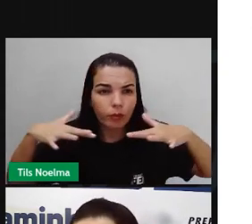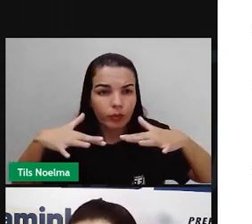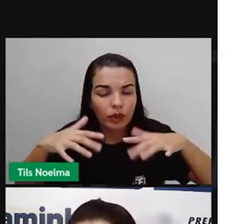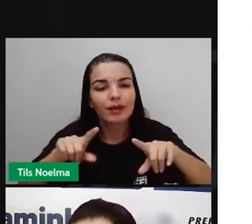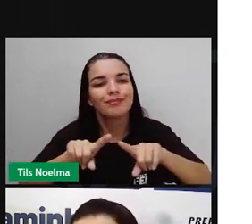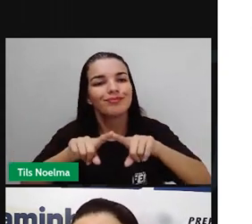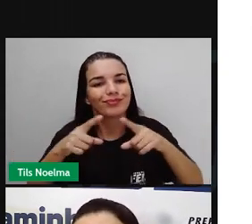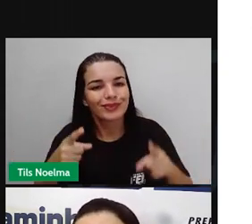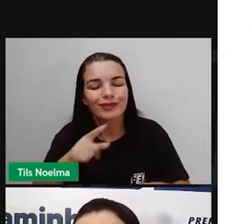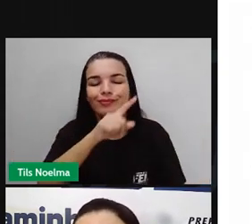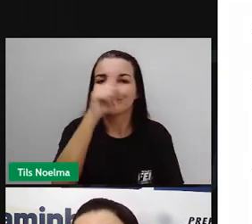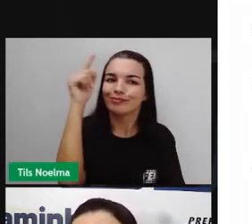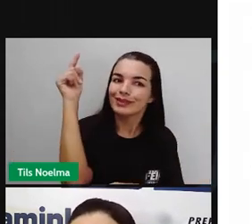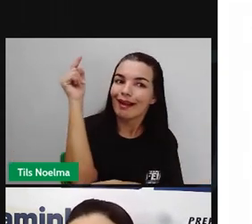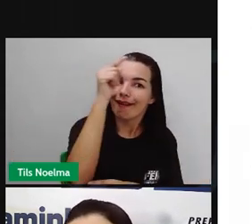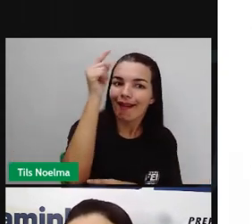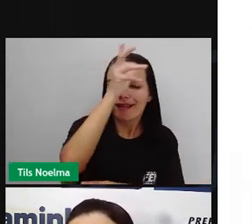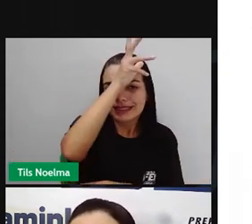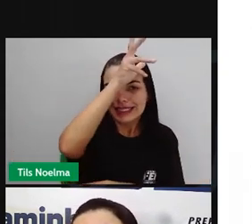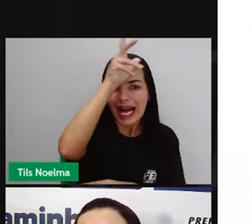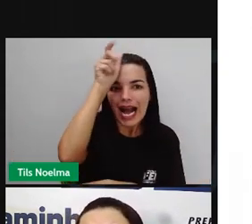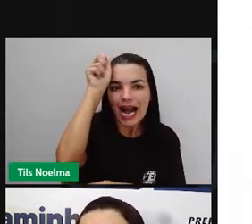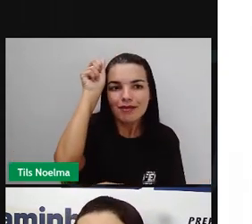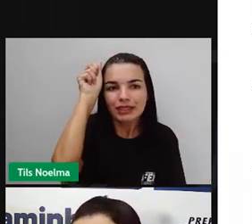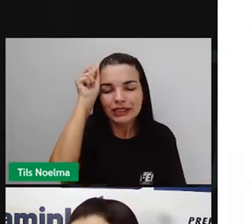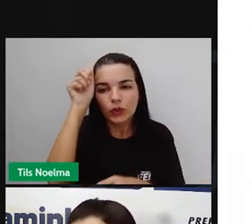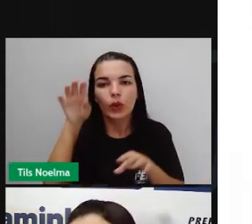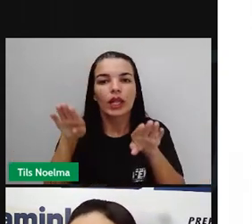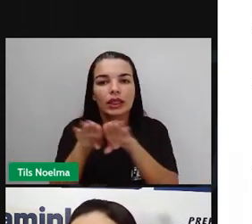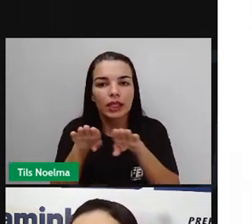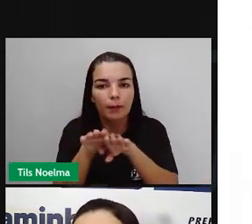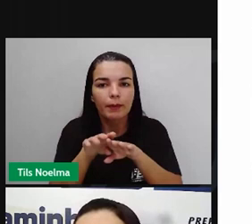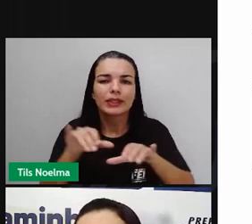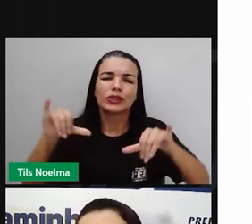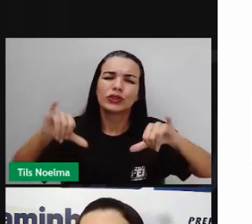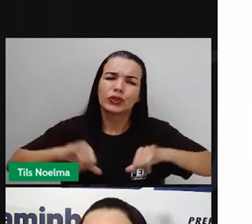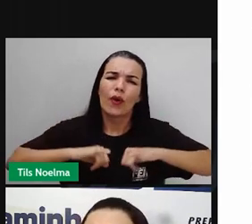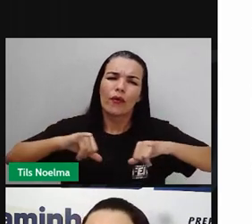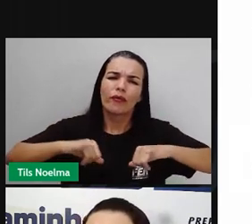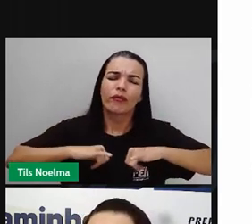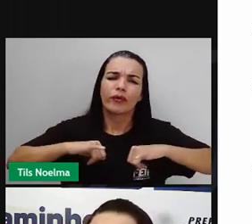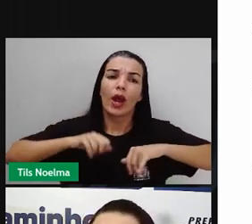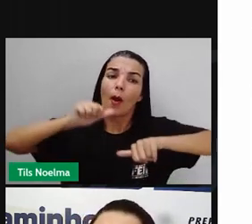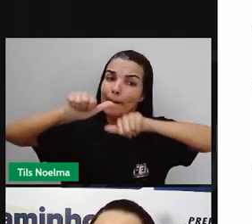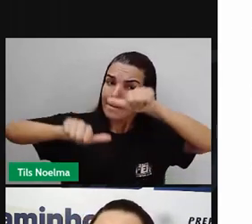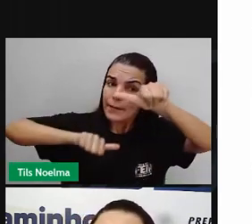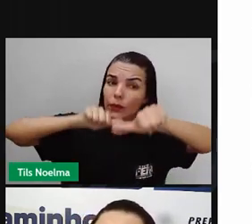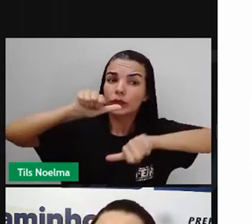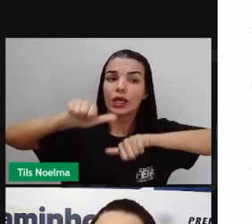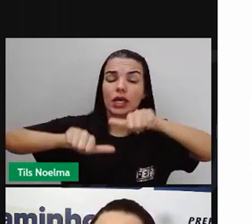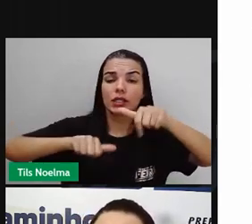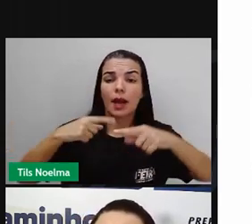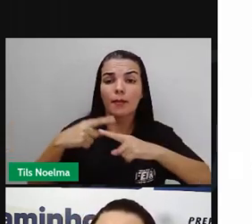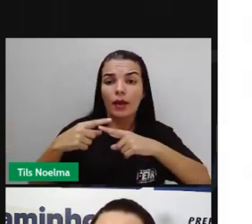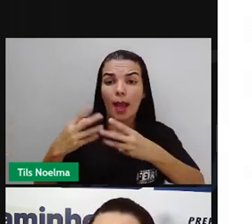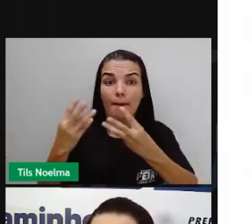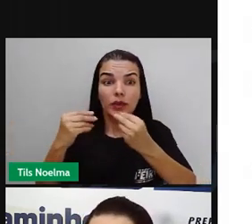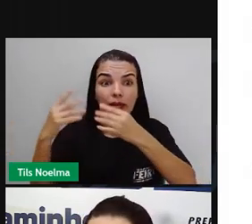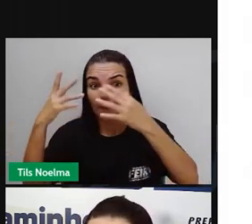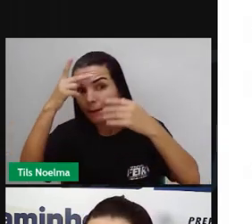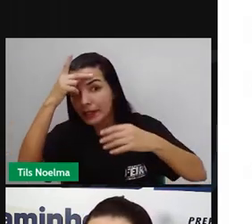sofreu algumas alterações, né? Muitas alterações, vamos dizer assim, justamente por conta do povoamento.